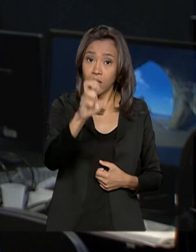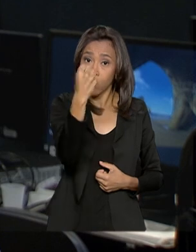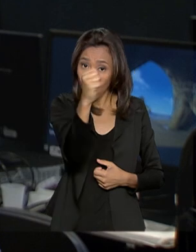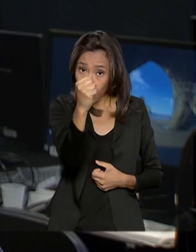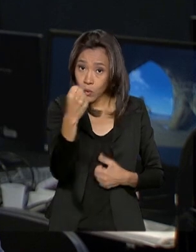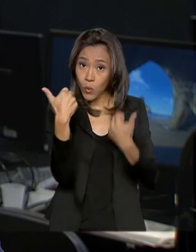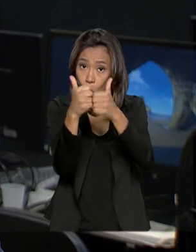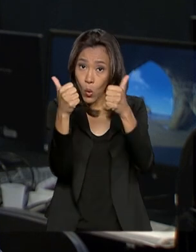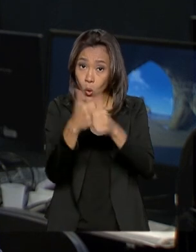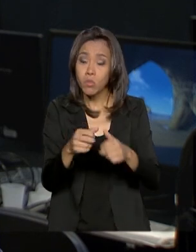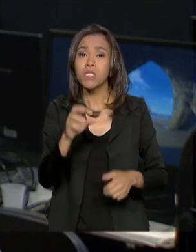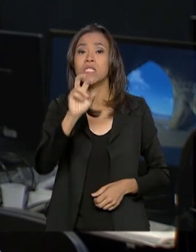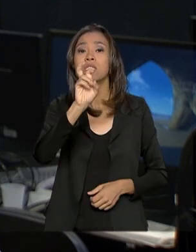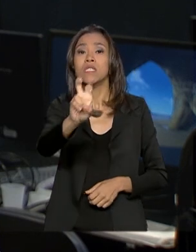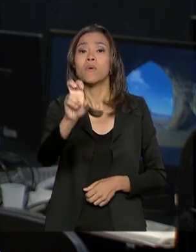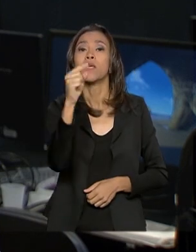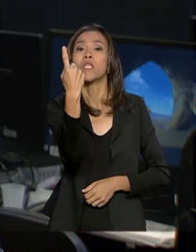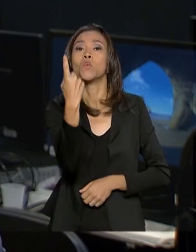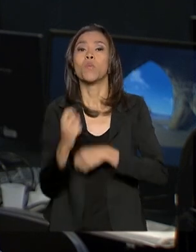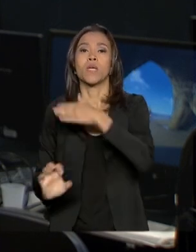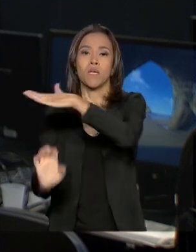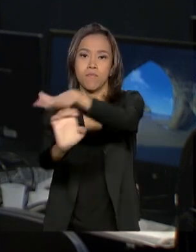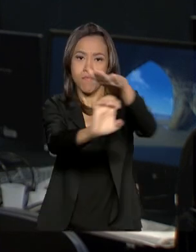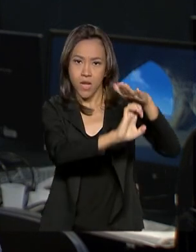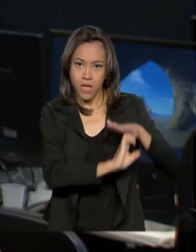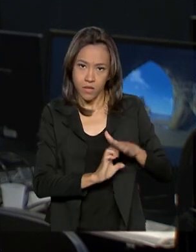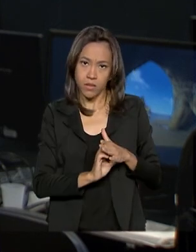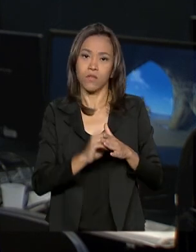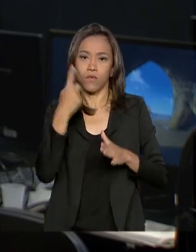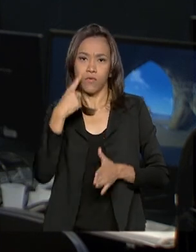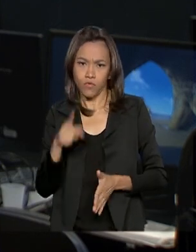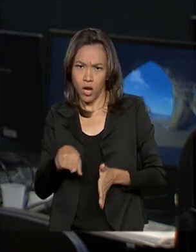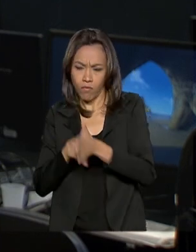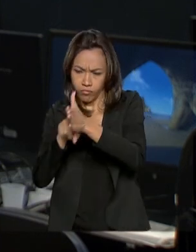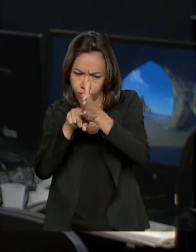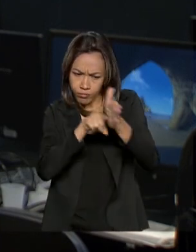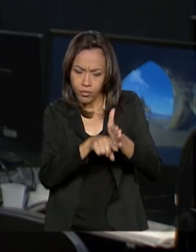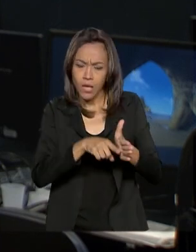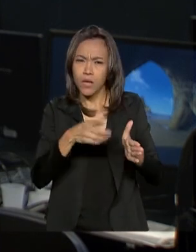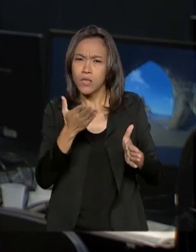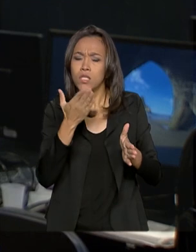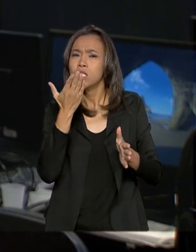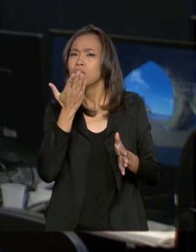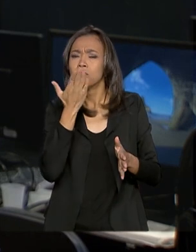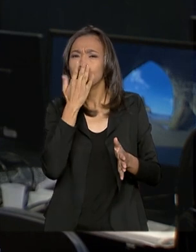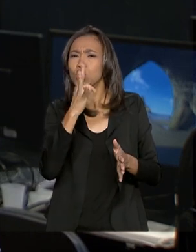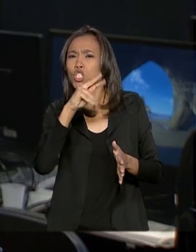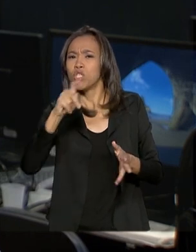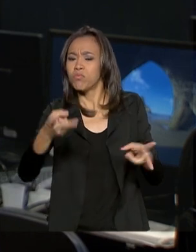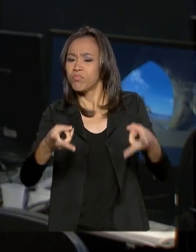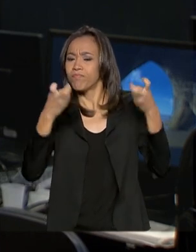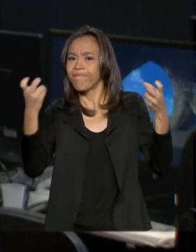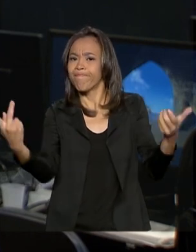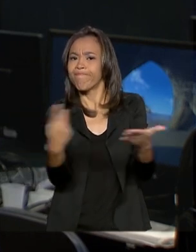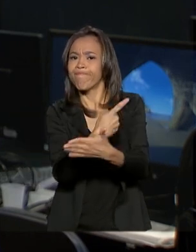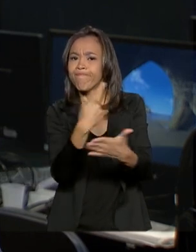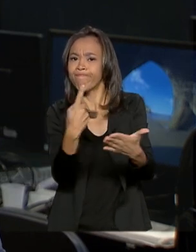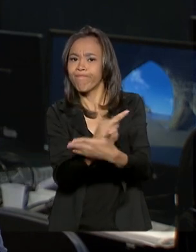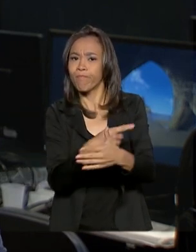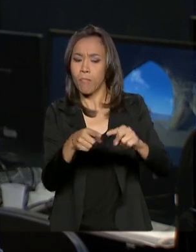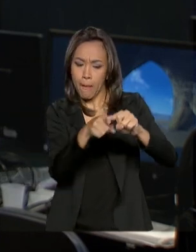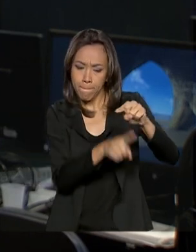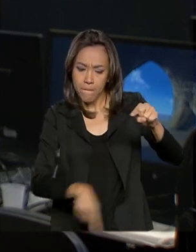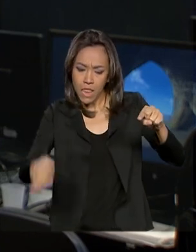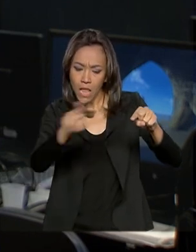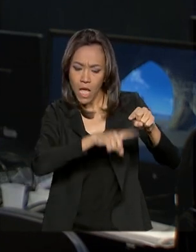51 empresas foram abordados. Foram identificados vários tipos de irregularidades, como pneus em